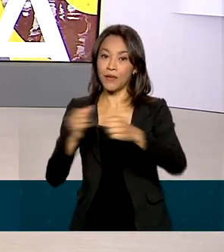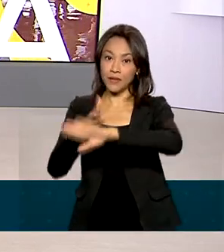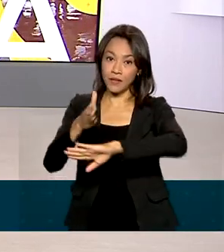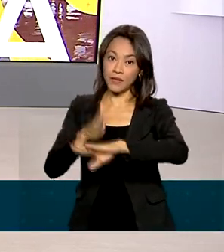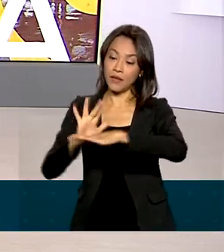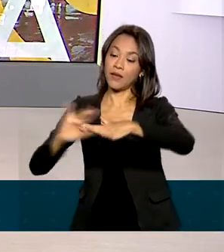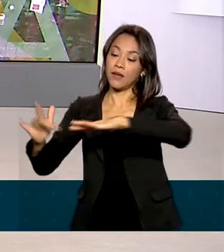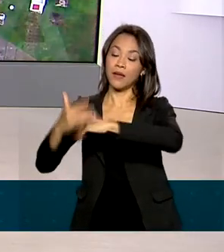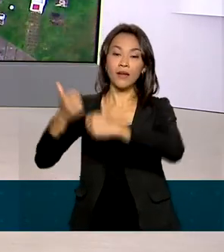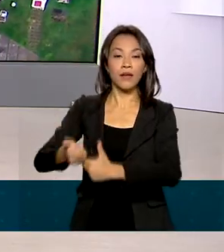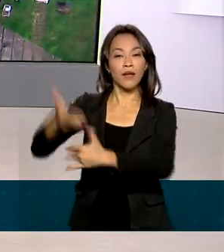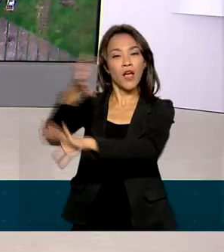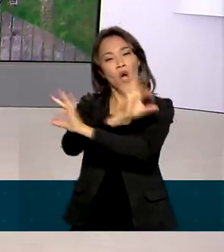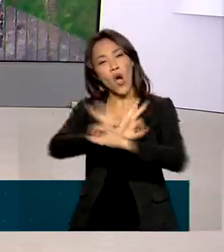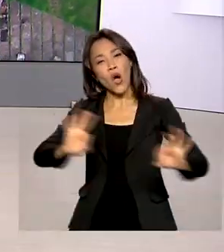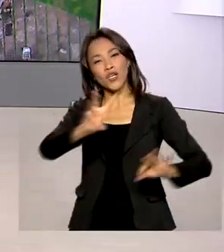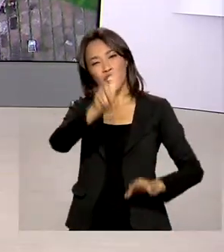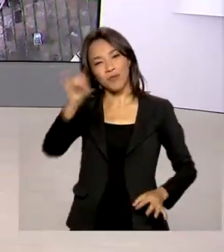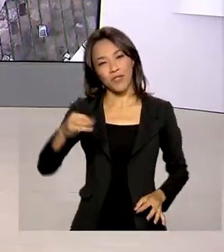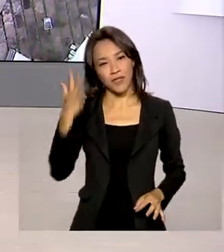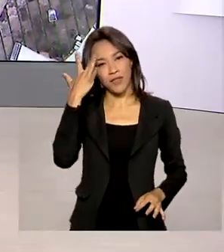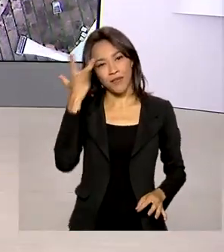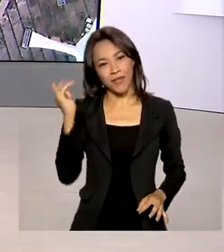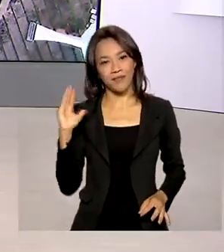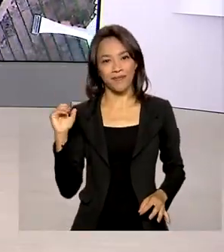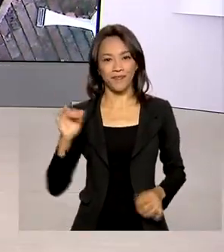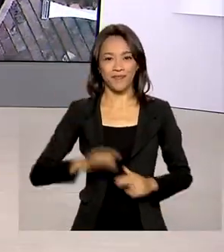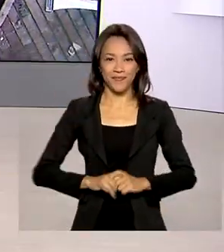redes sociais. Para você, um ótimo dia e até amanhã.